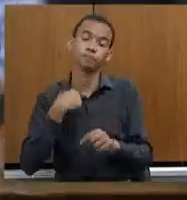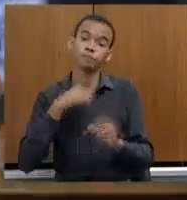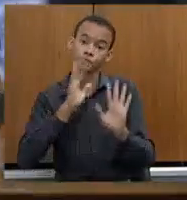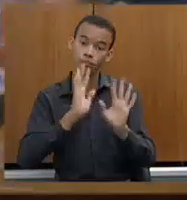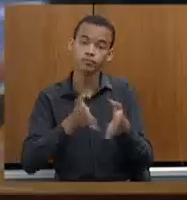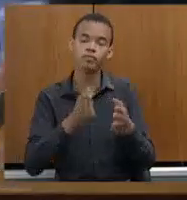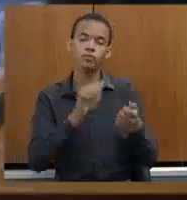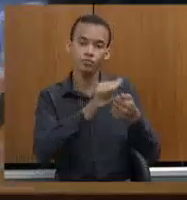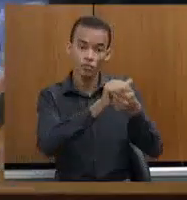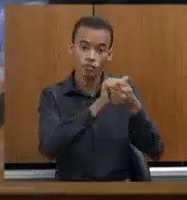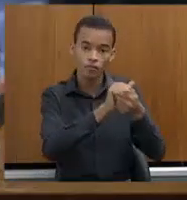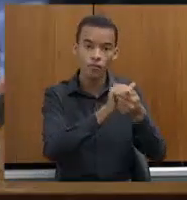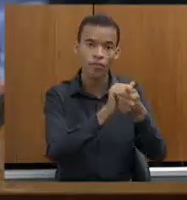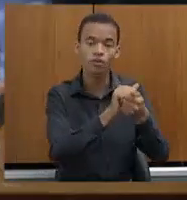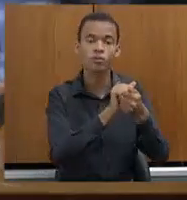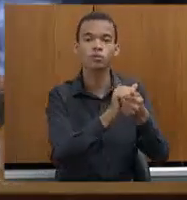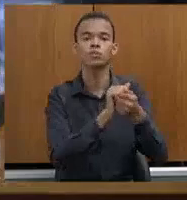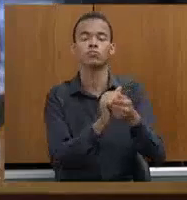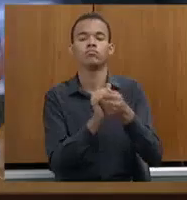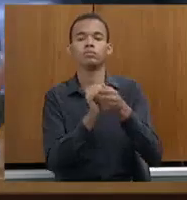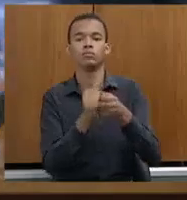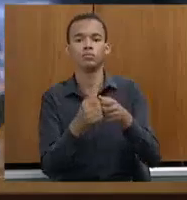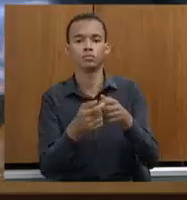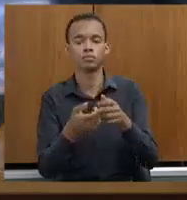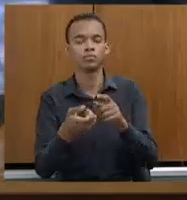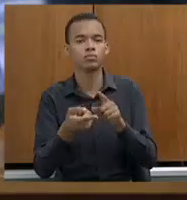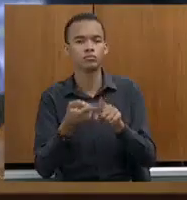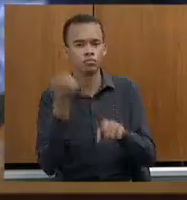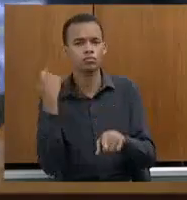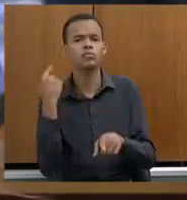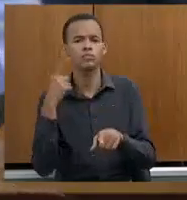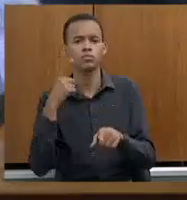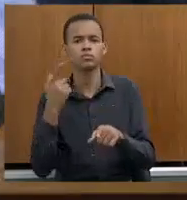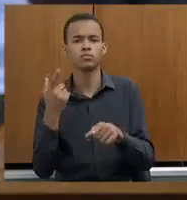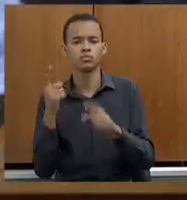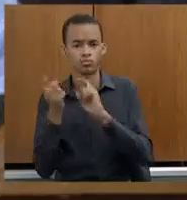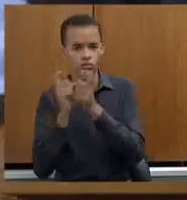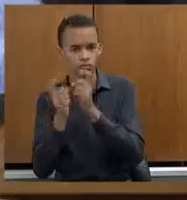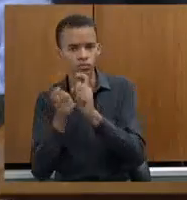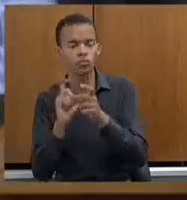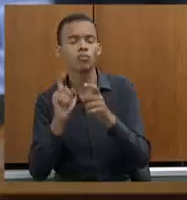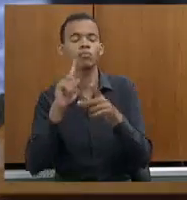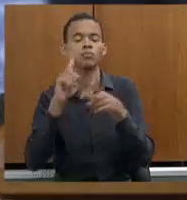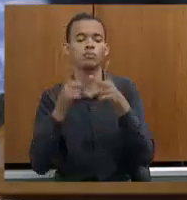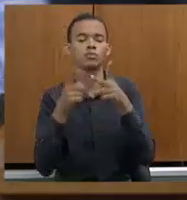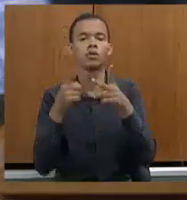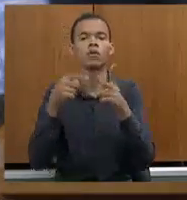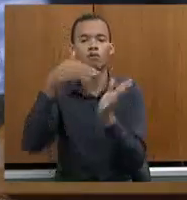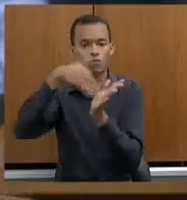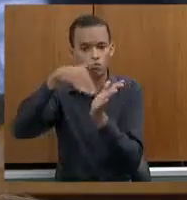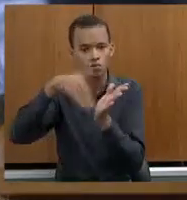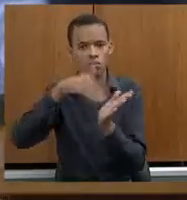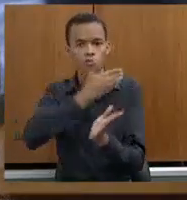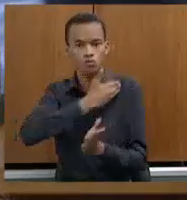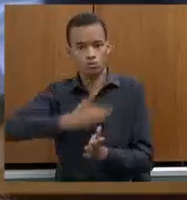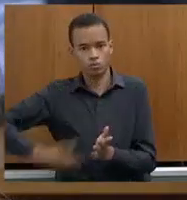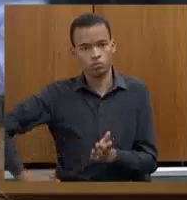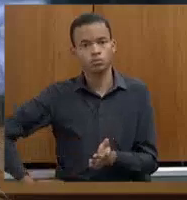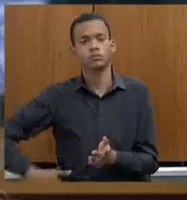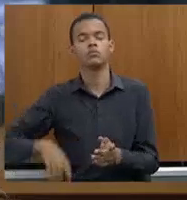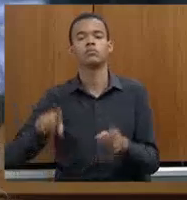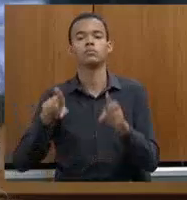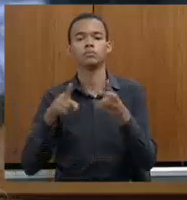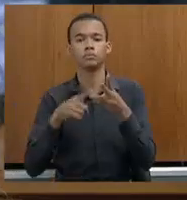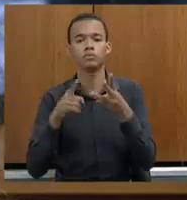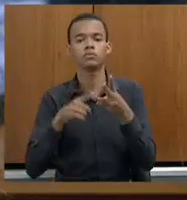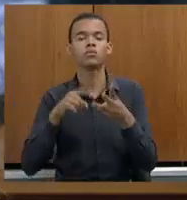nessa reivindicação, já estive também com o secretário de governo, Igor Eto, já estive com